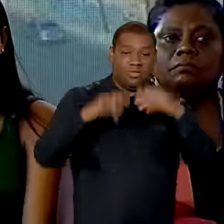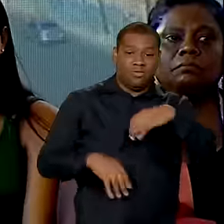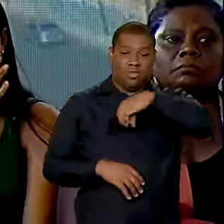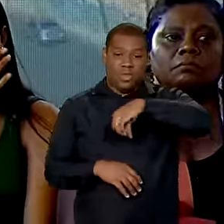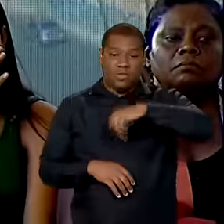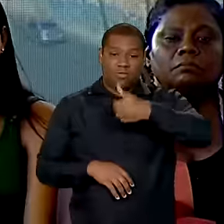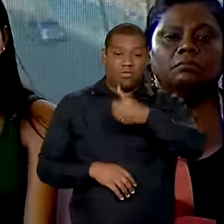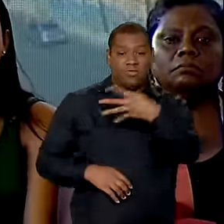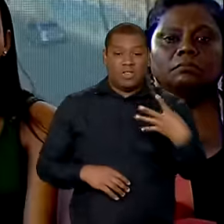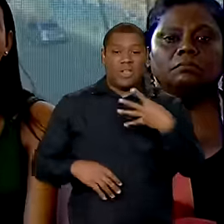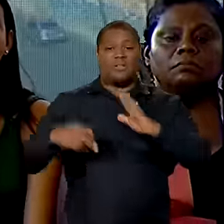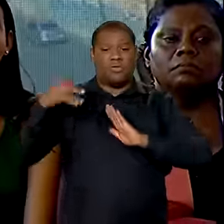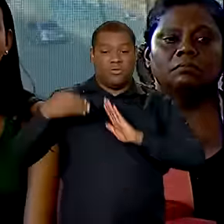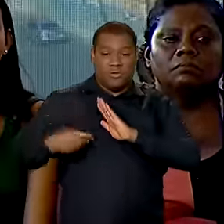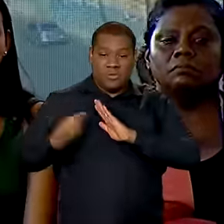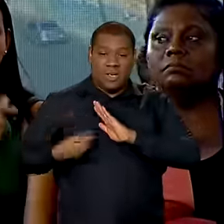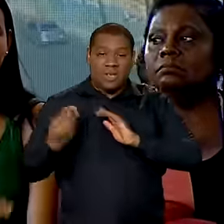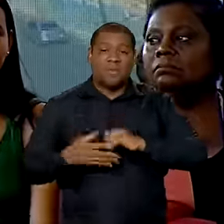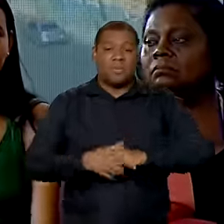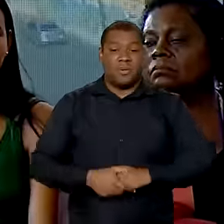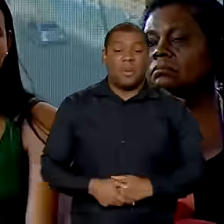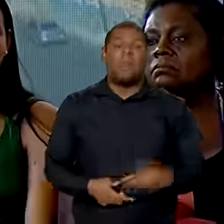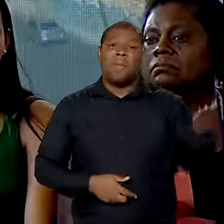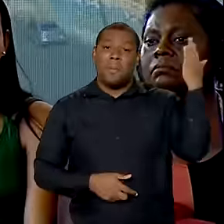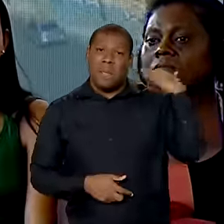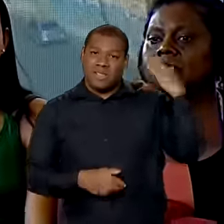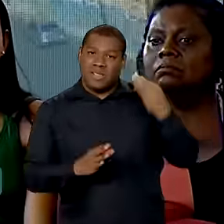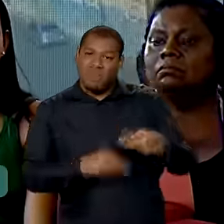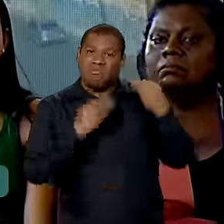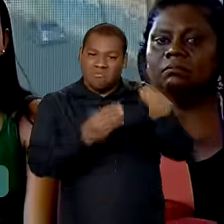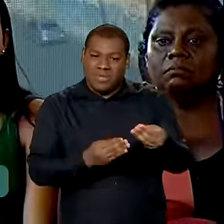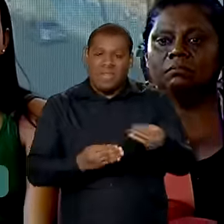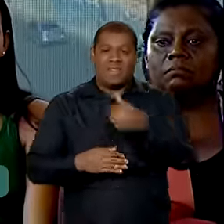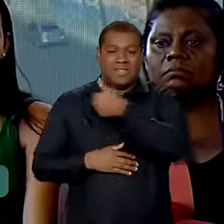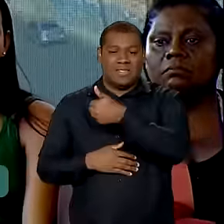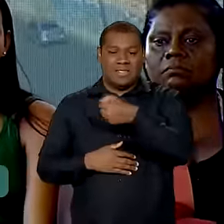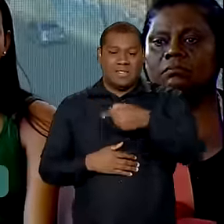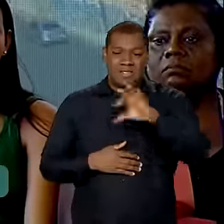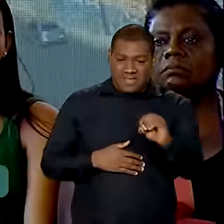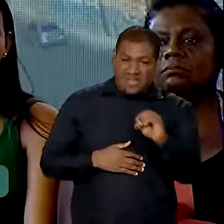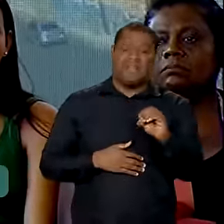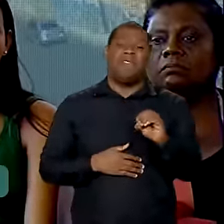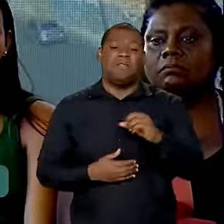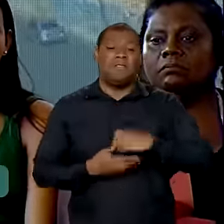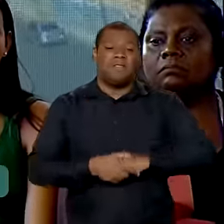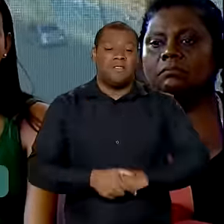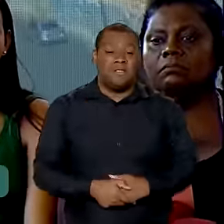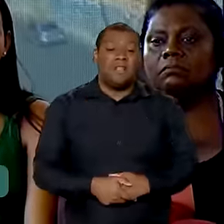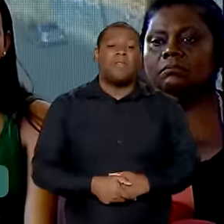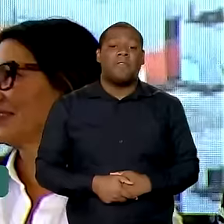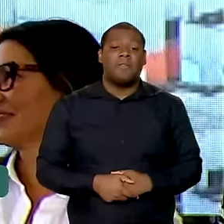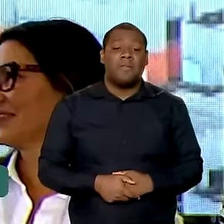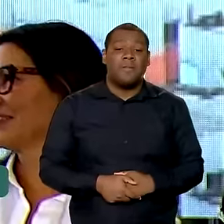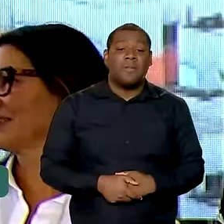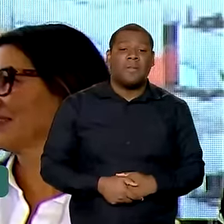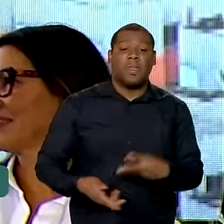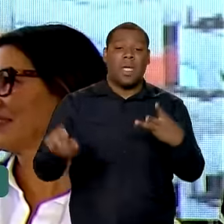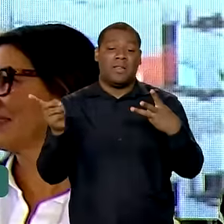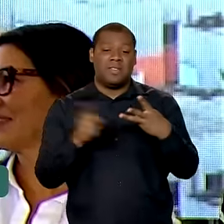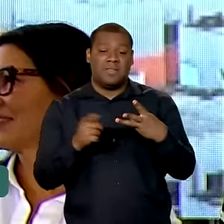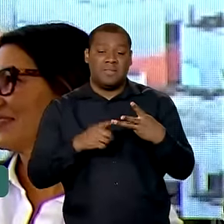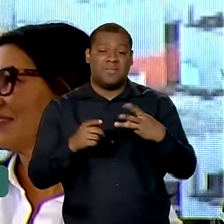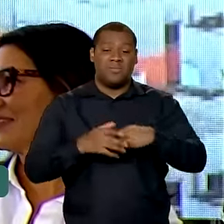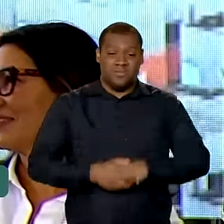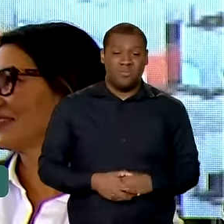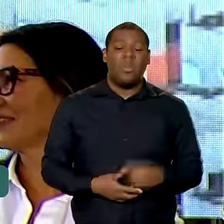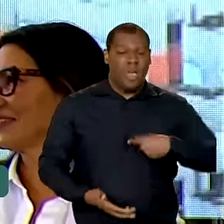habitacionais. Nós já havíamos entregue cerca de 170 anteriormente, presidente. E na terceira fase, eu